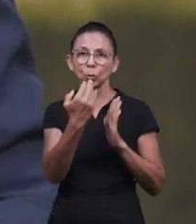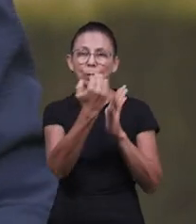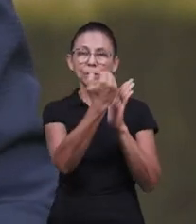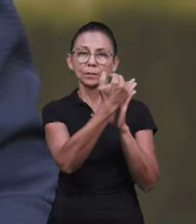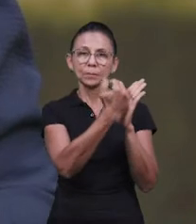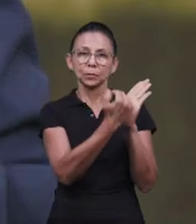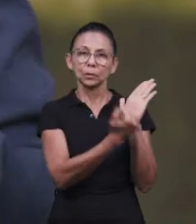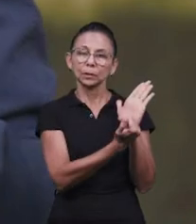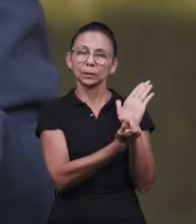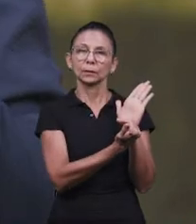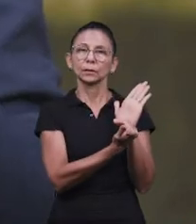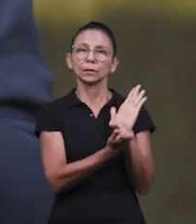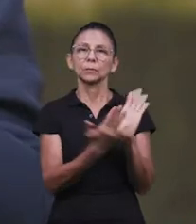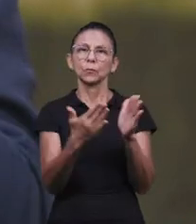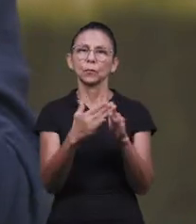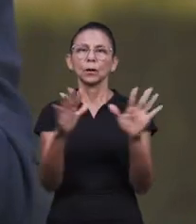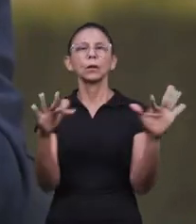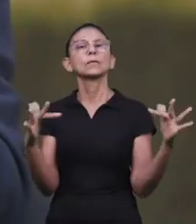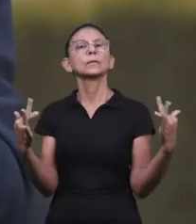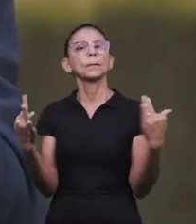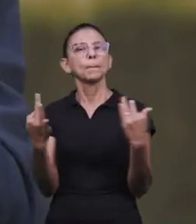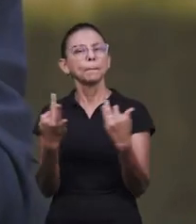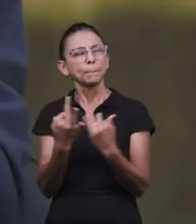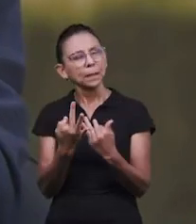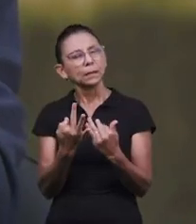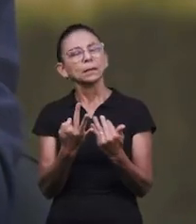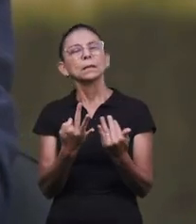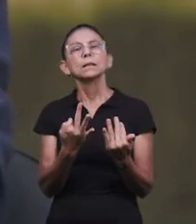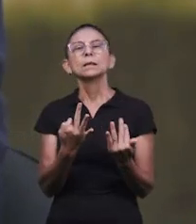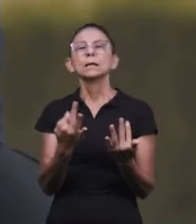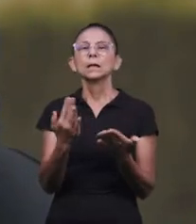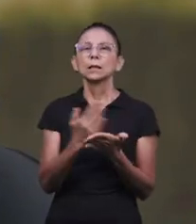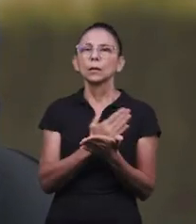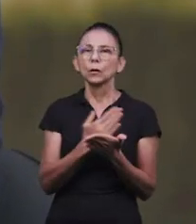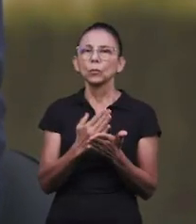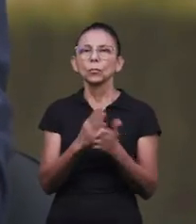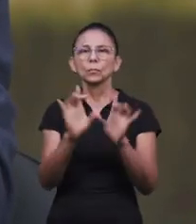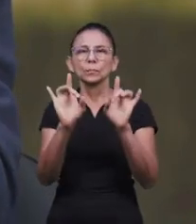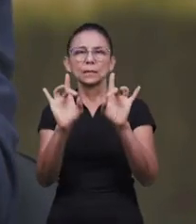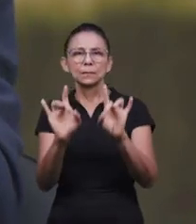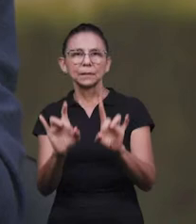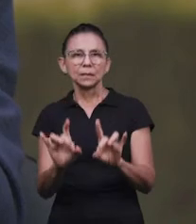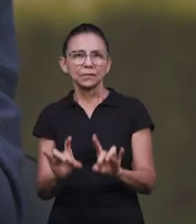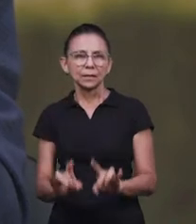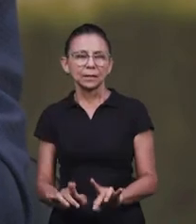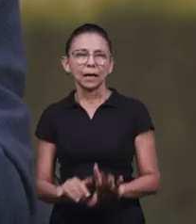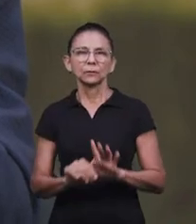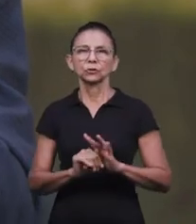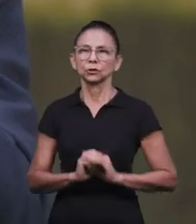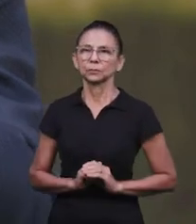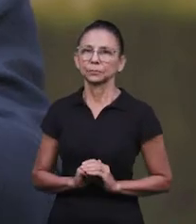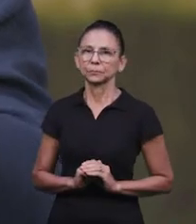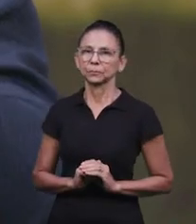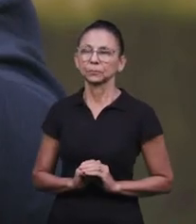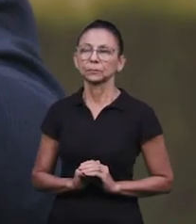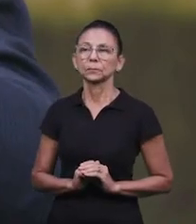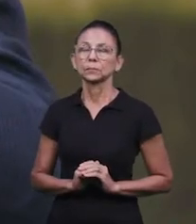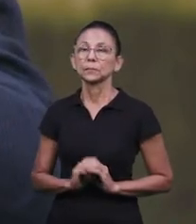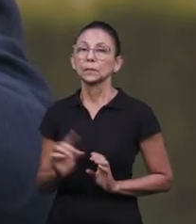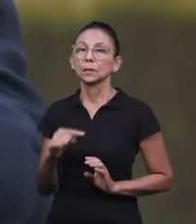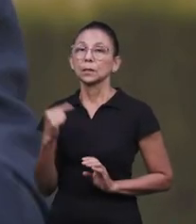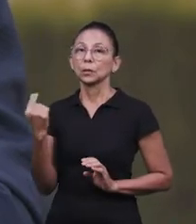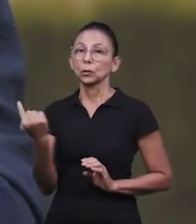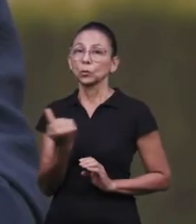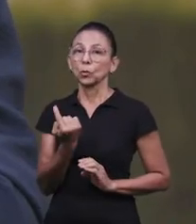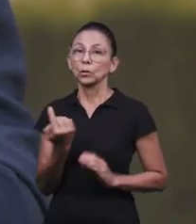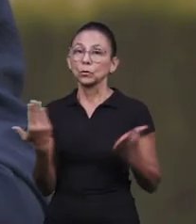apresentou dois programas direcionados à família, com algumas abordagens específicas. Nós estamos